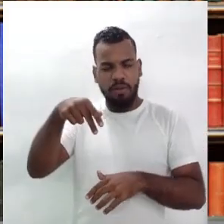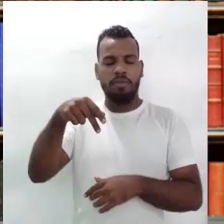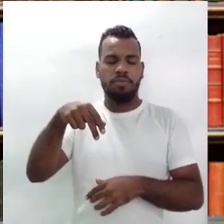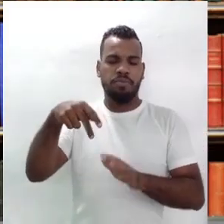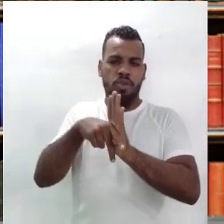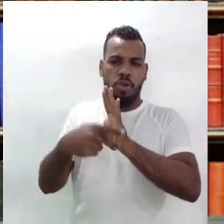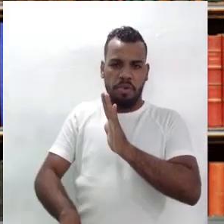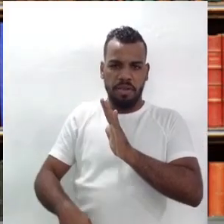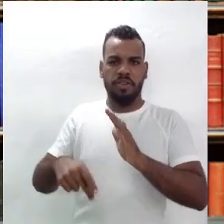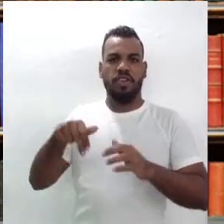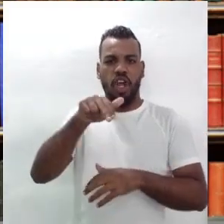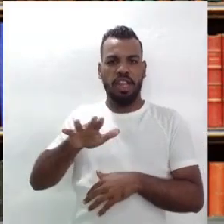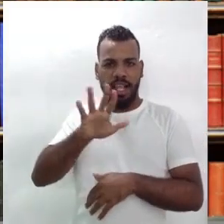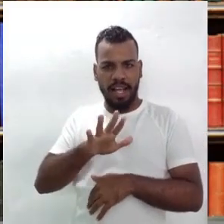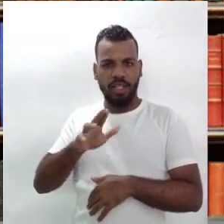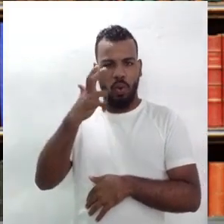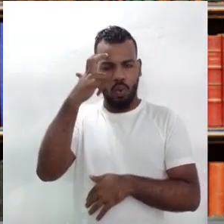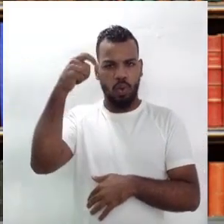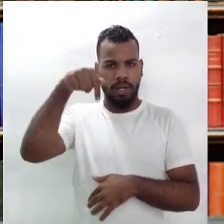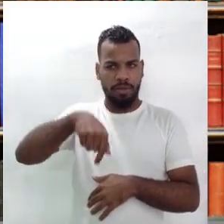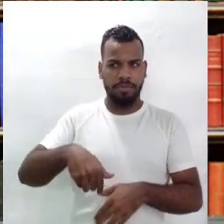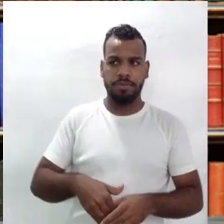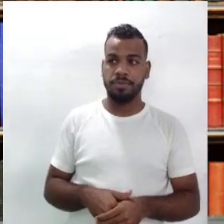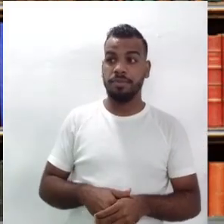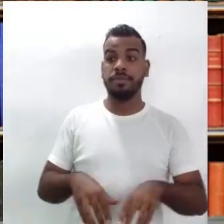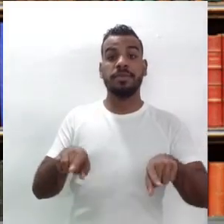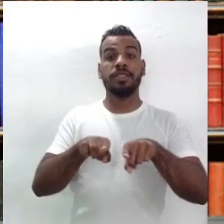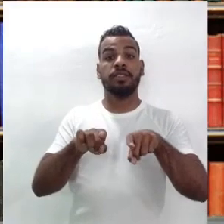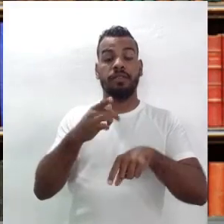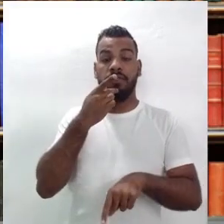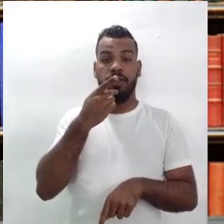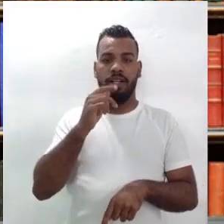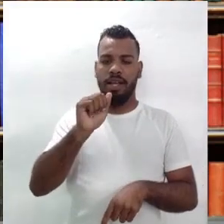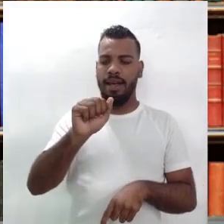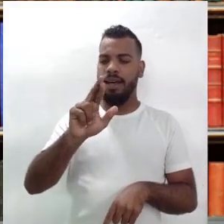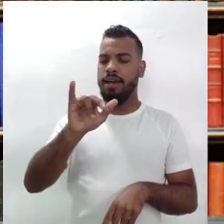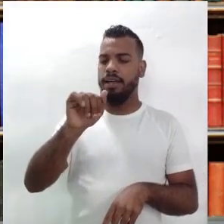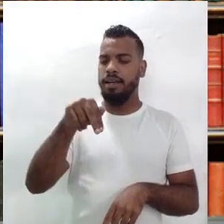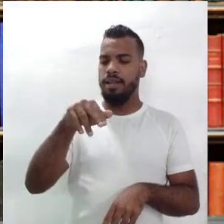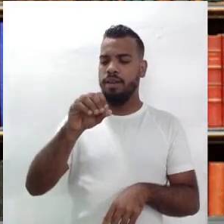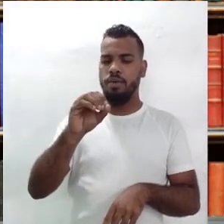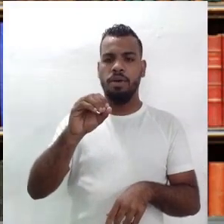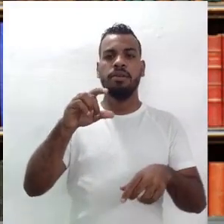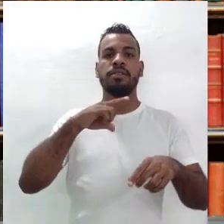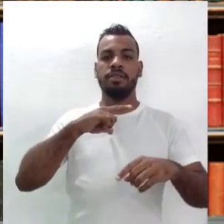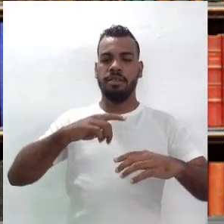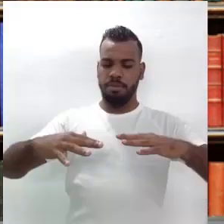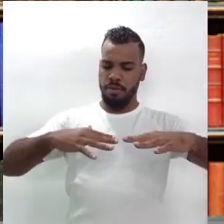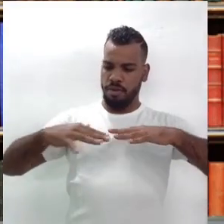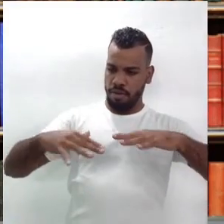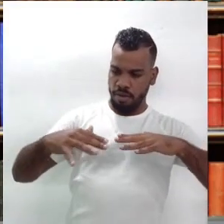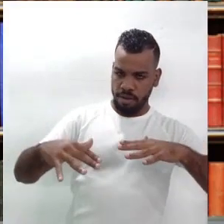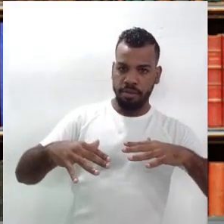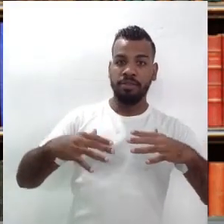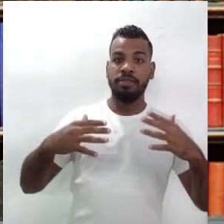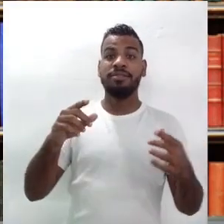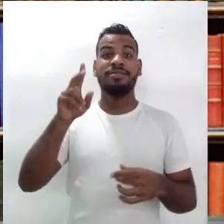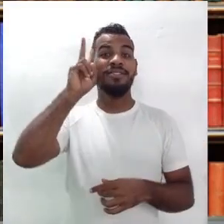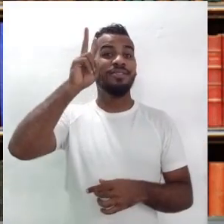da cultura nordestina. E, interessante, quando a gente fala em Ariano, nos vem logo a dentro do movimento e o alto da